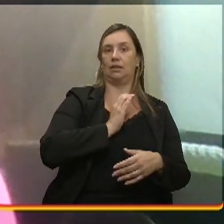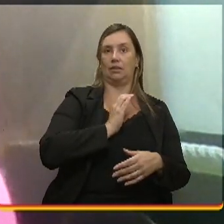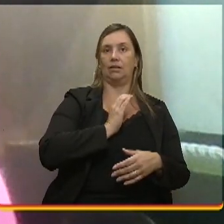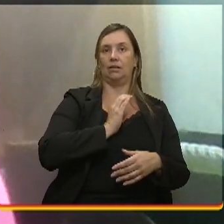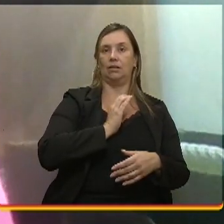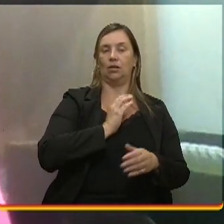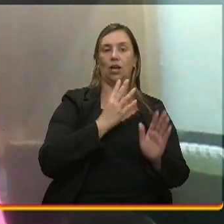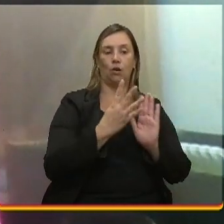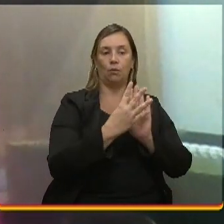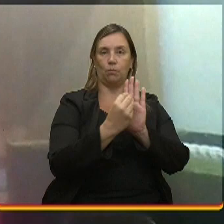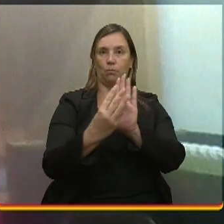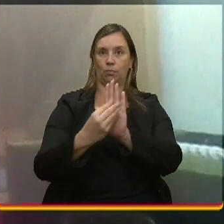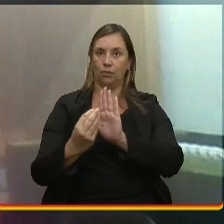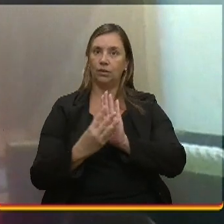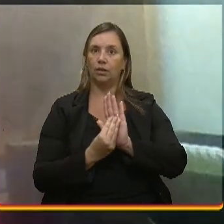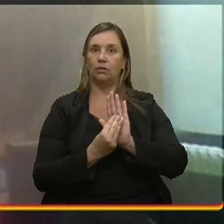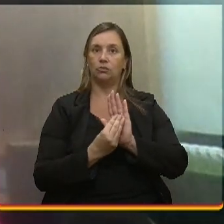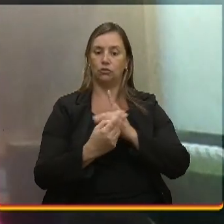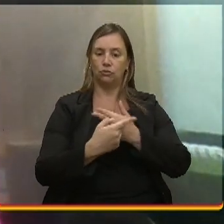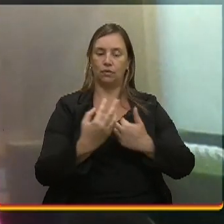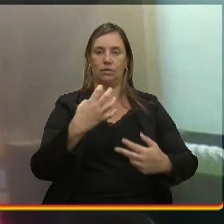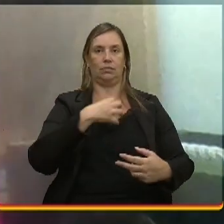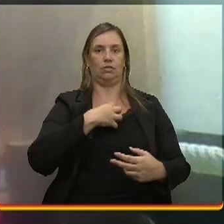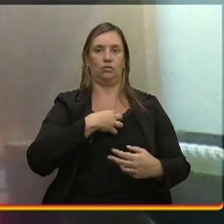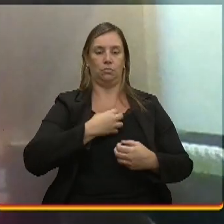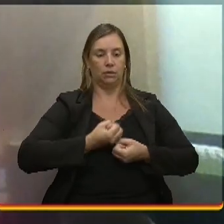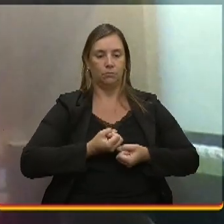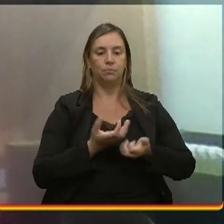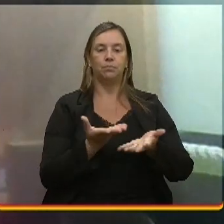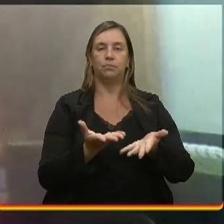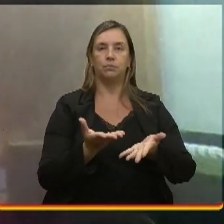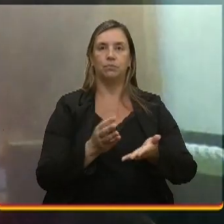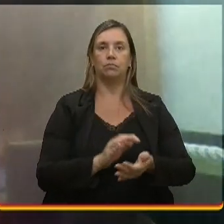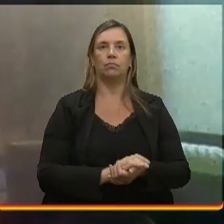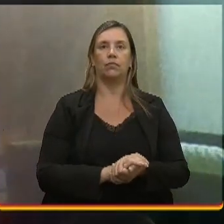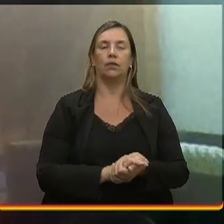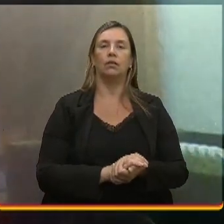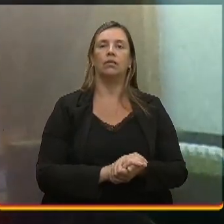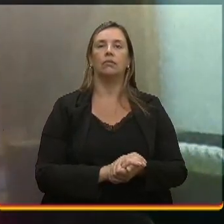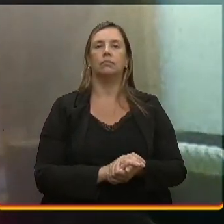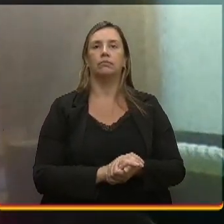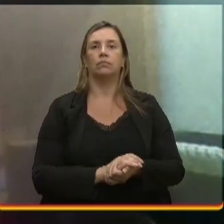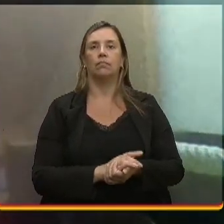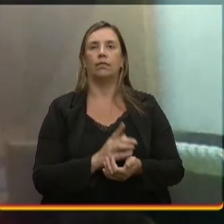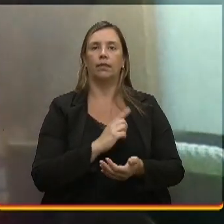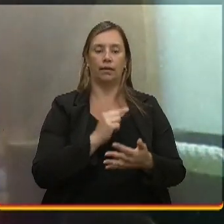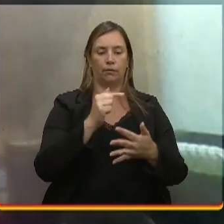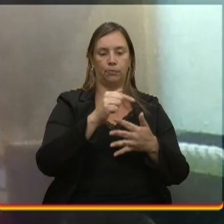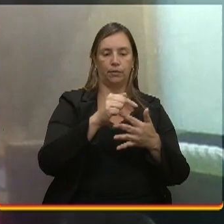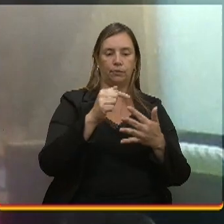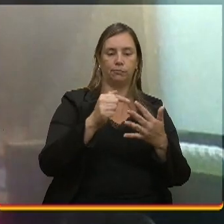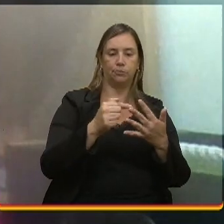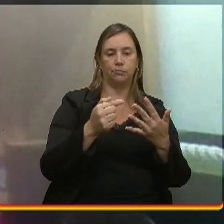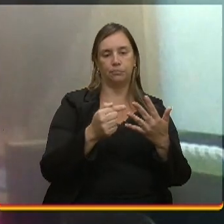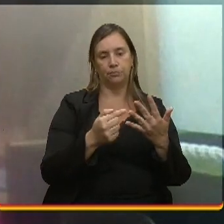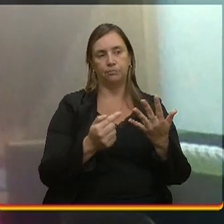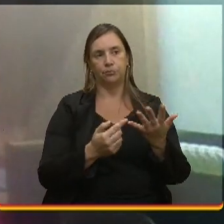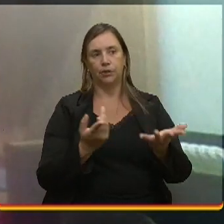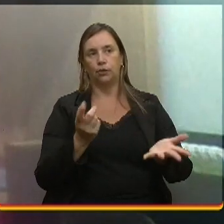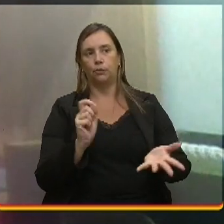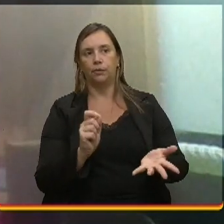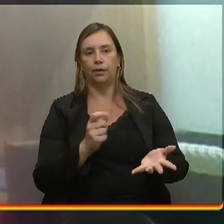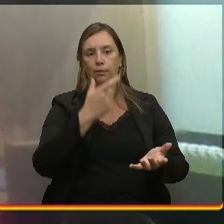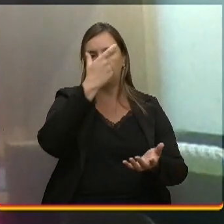um reflexo de vários desses sentimentos. aí, há as conjunturas do que é o ser, o que é uma mulher